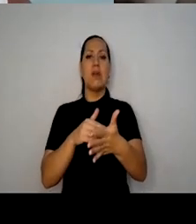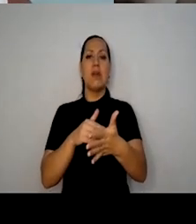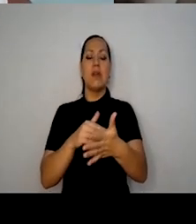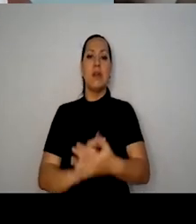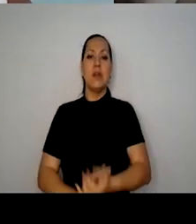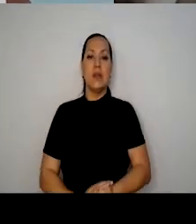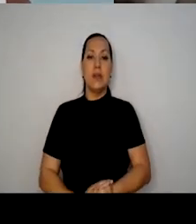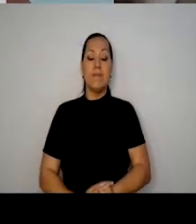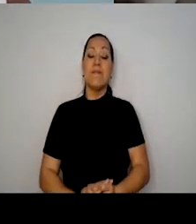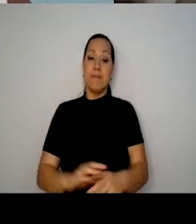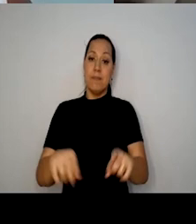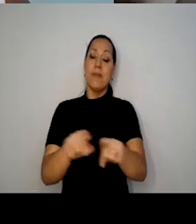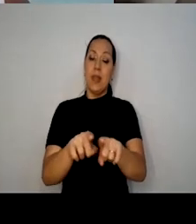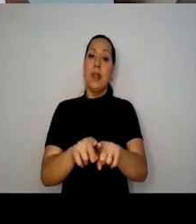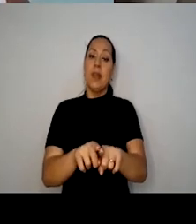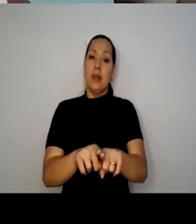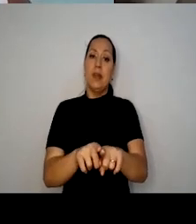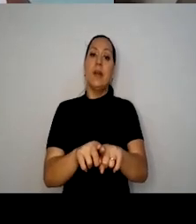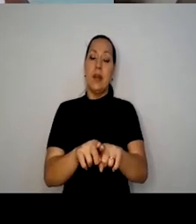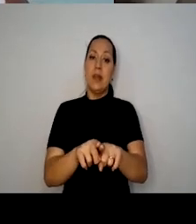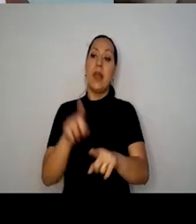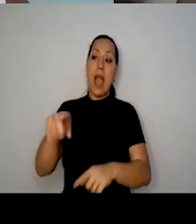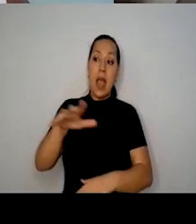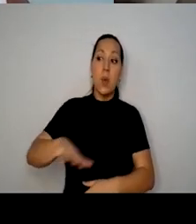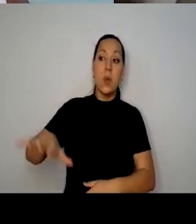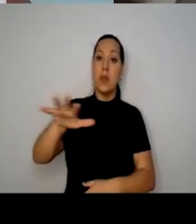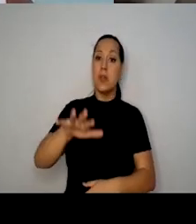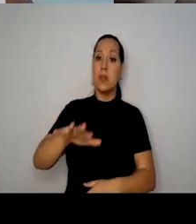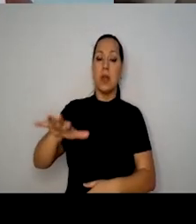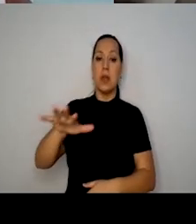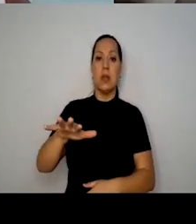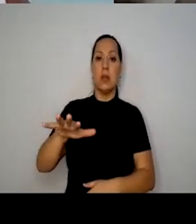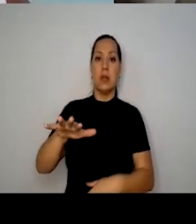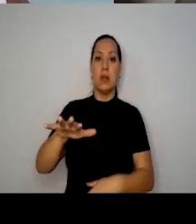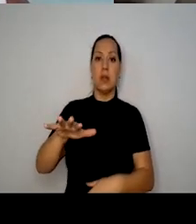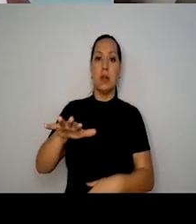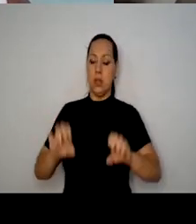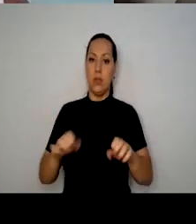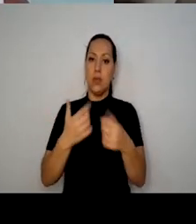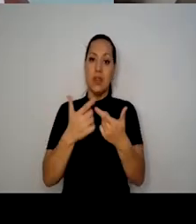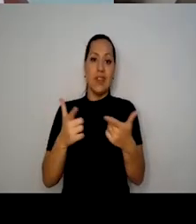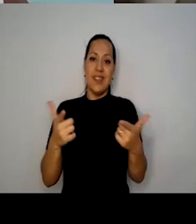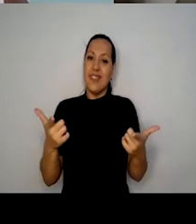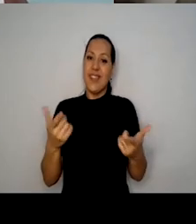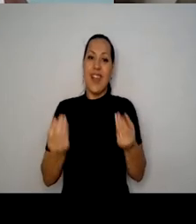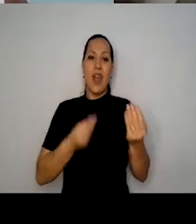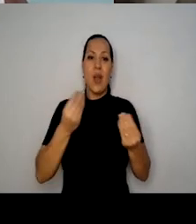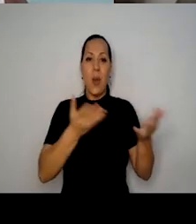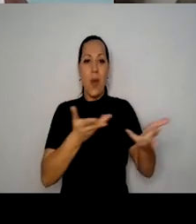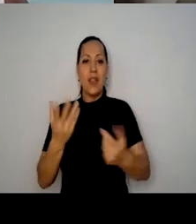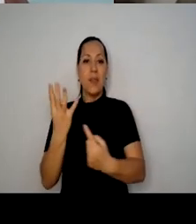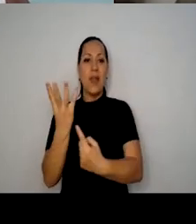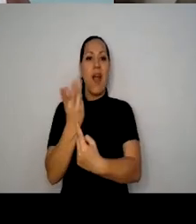também é um espaço onde não tem uma estrutura para receber a arte,